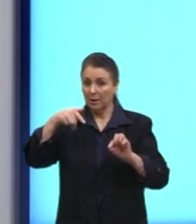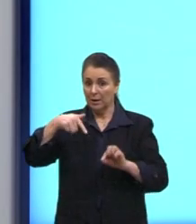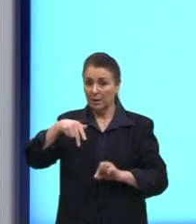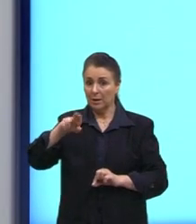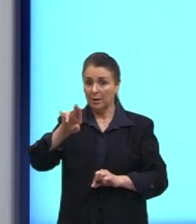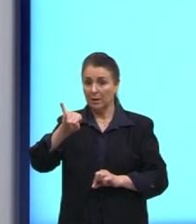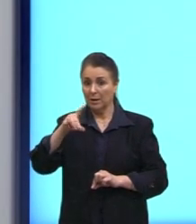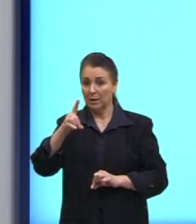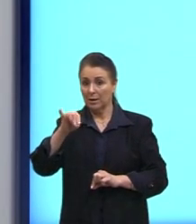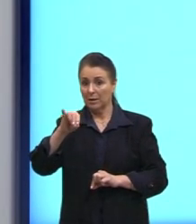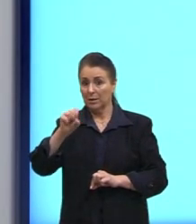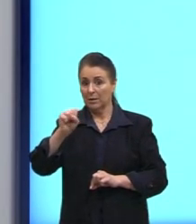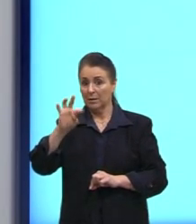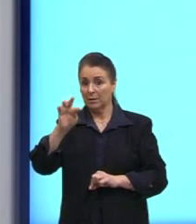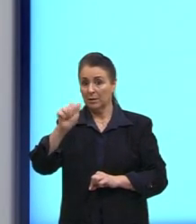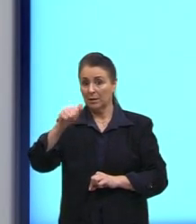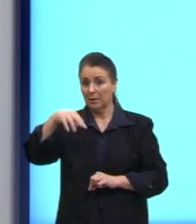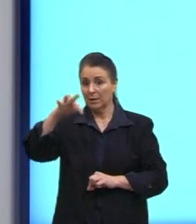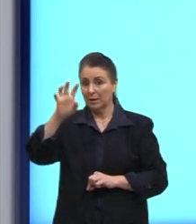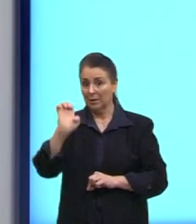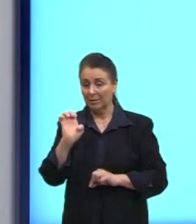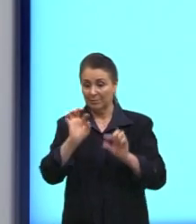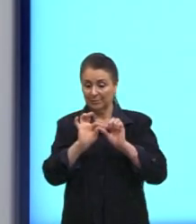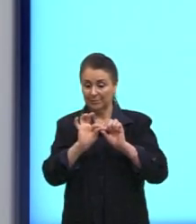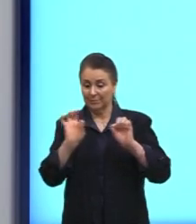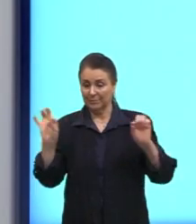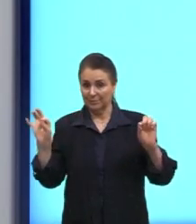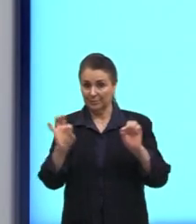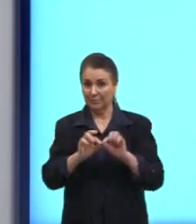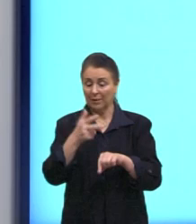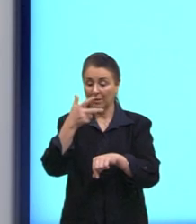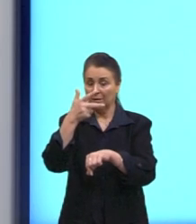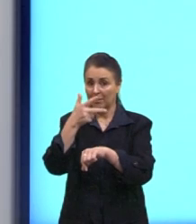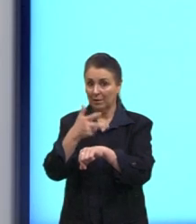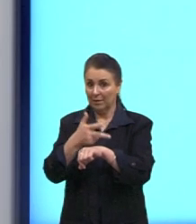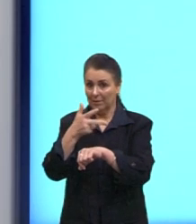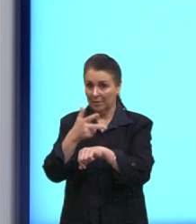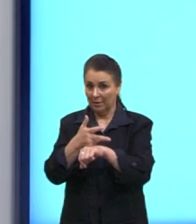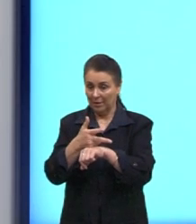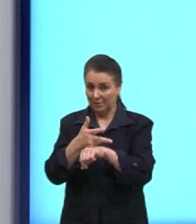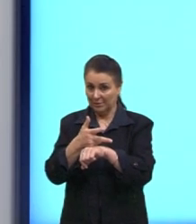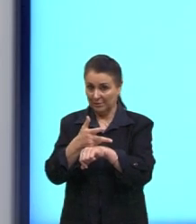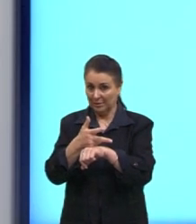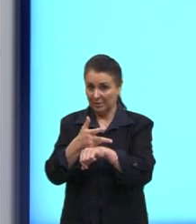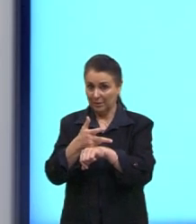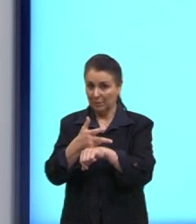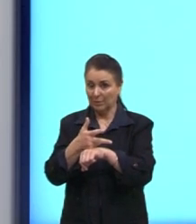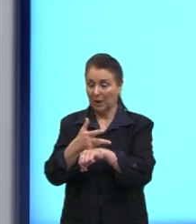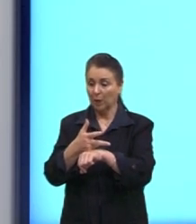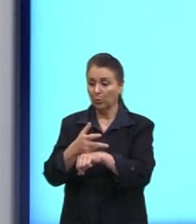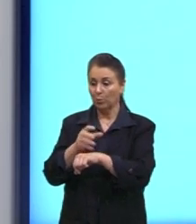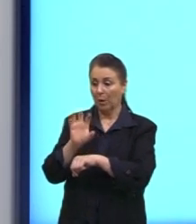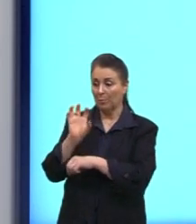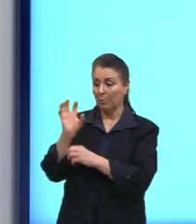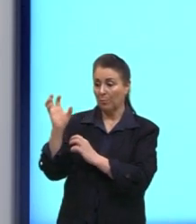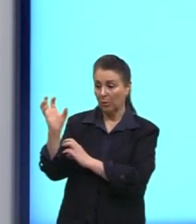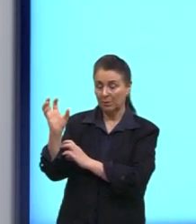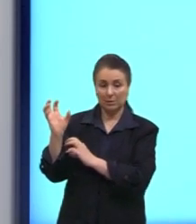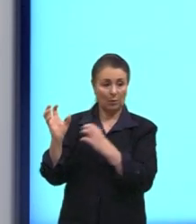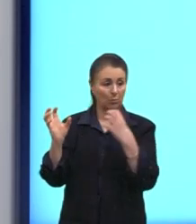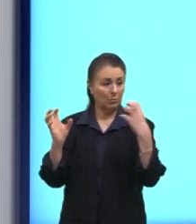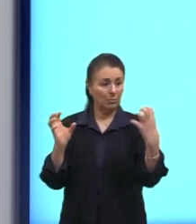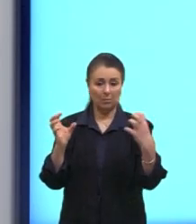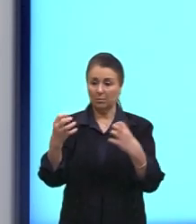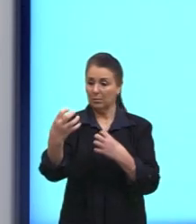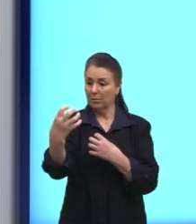câmeras. O que que significa isso? Que a câmera 3, ela deve ser colocada em uma posição, numa daquelas relações que